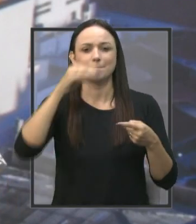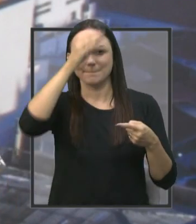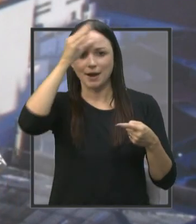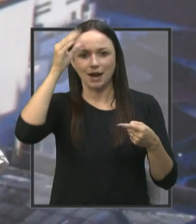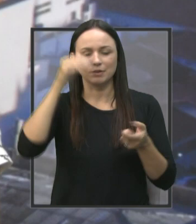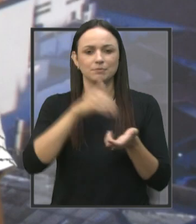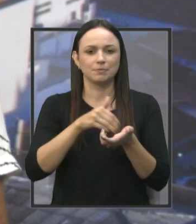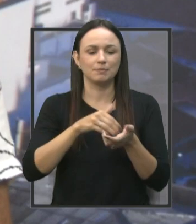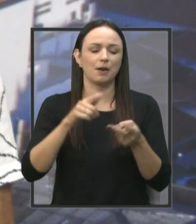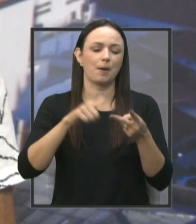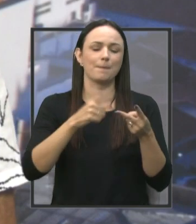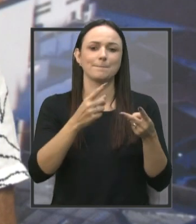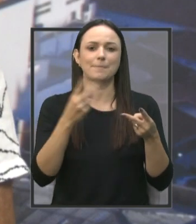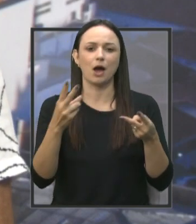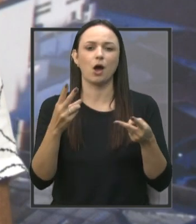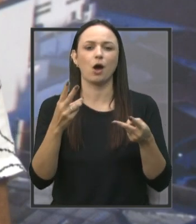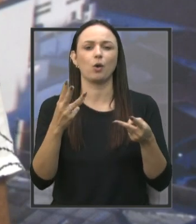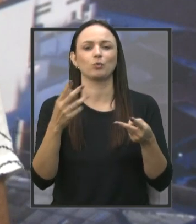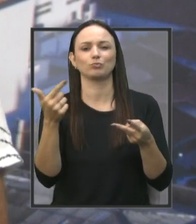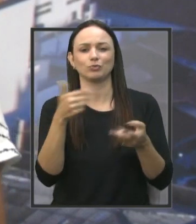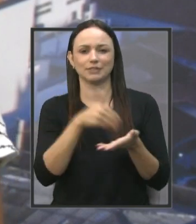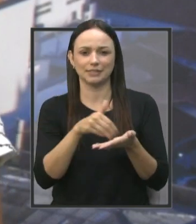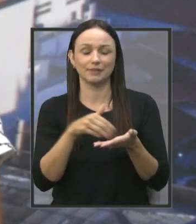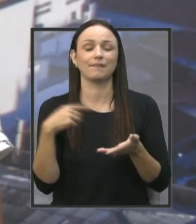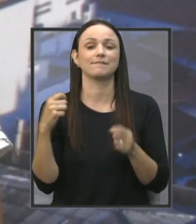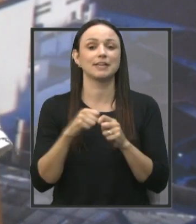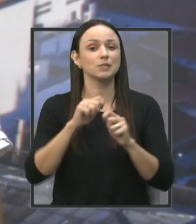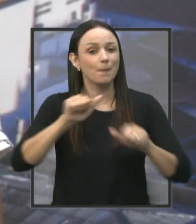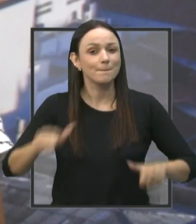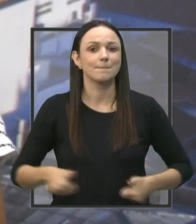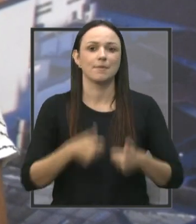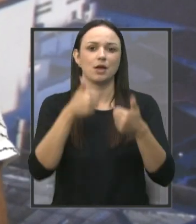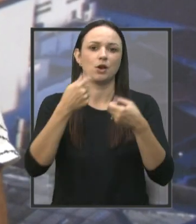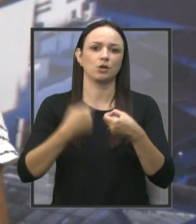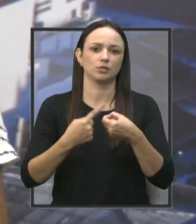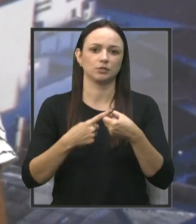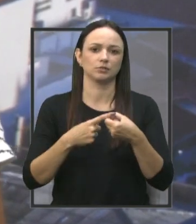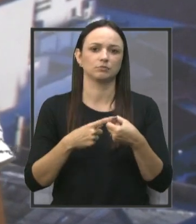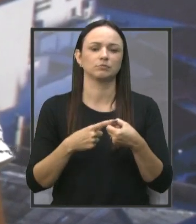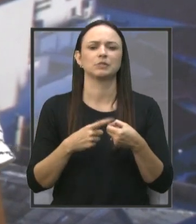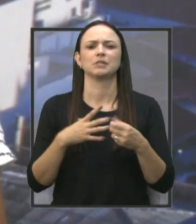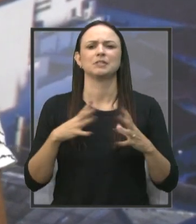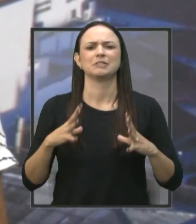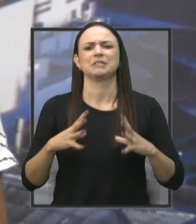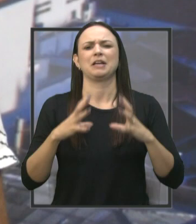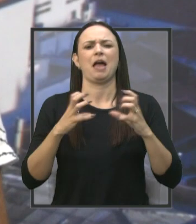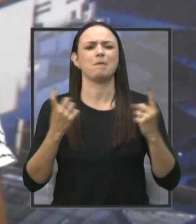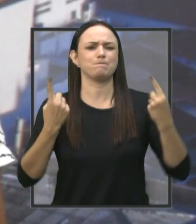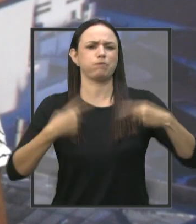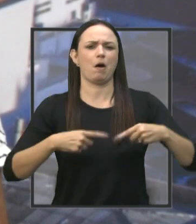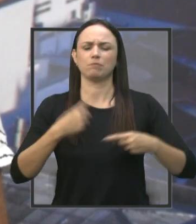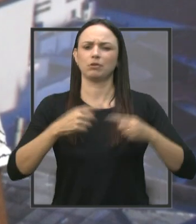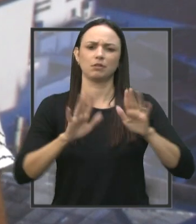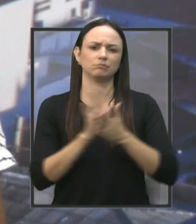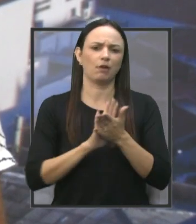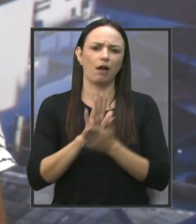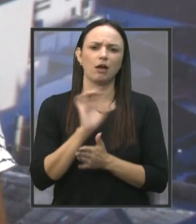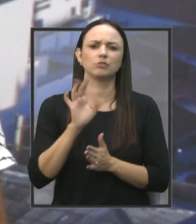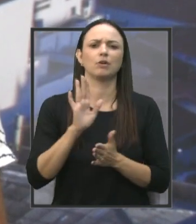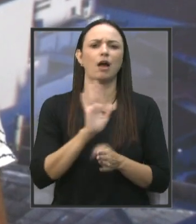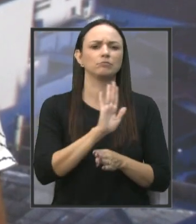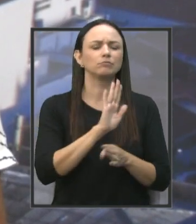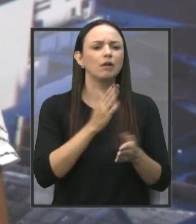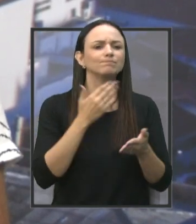Paulo na segunda, nós tentarmos fazer o melhor para a cidade, certo? Sem revanchismo político, sem nada, atender a todos os